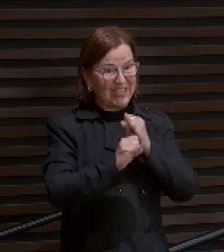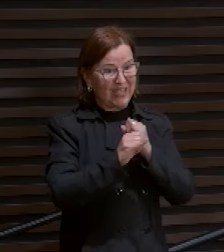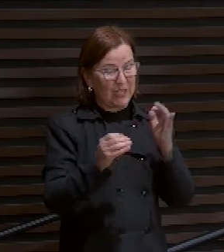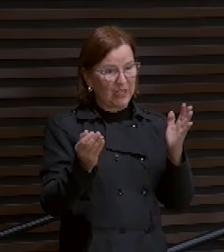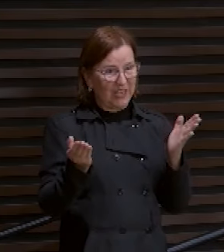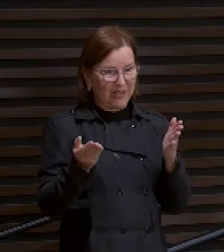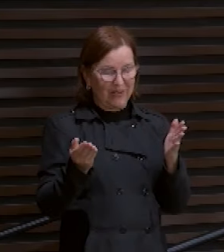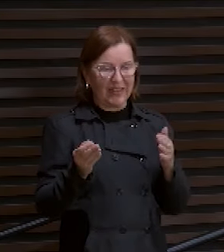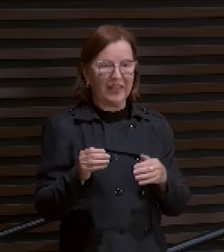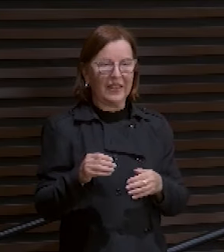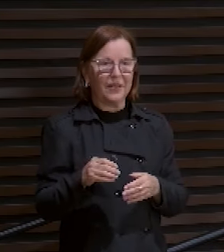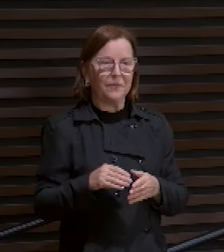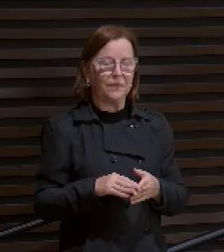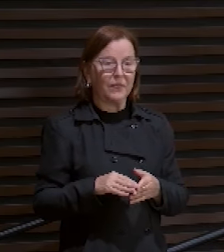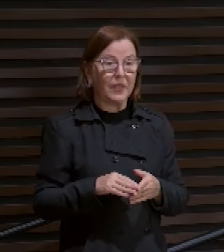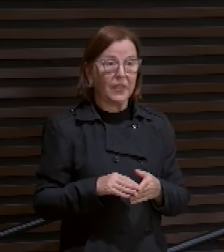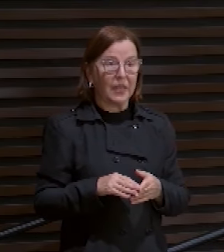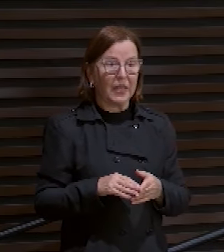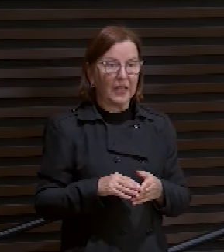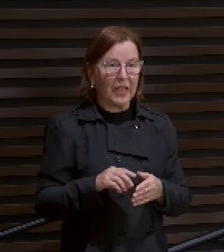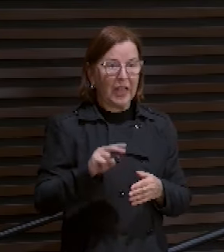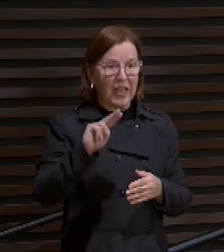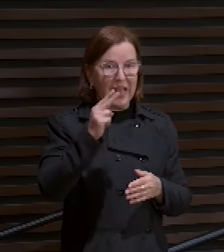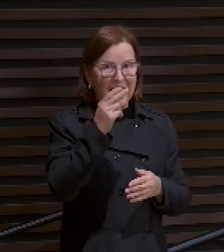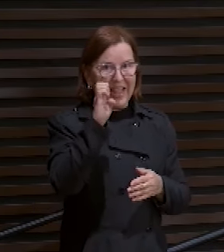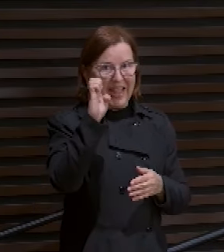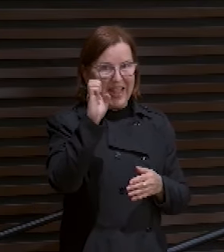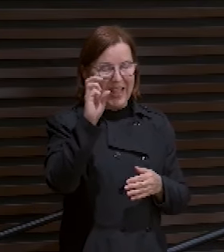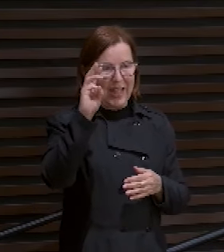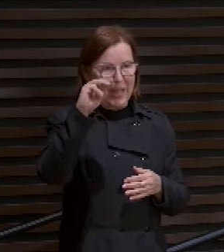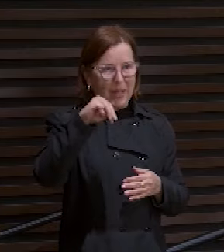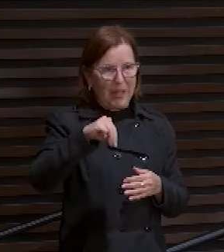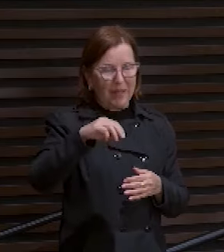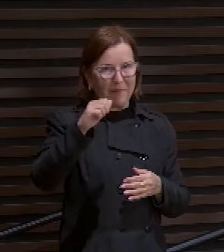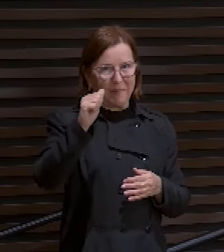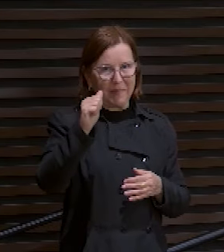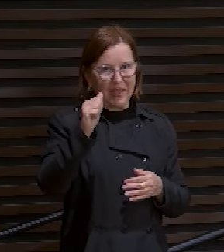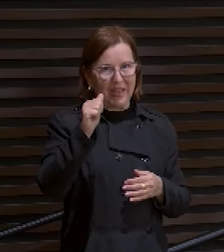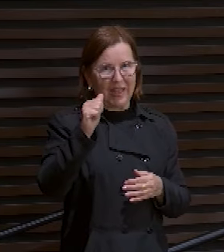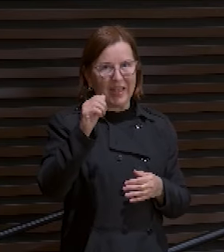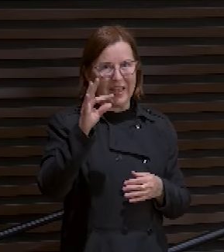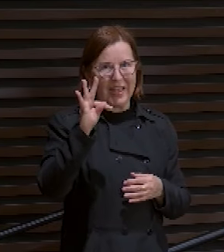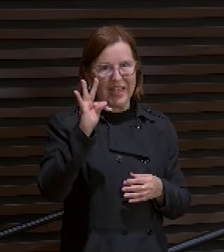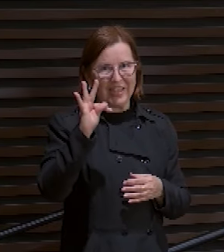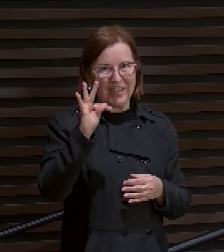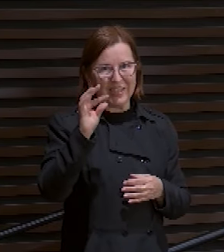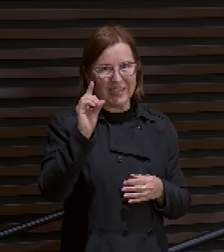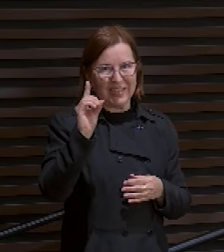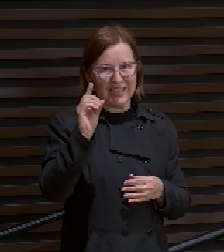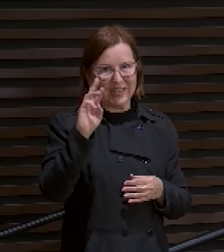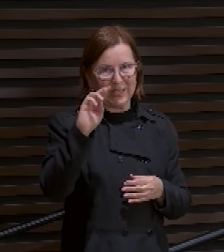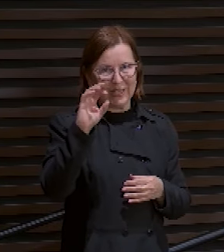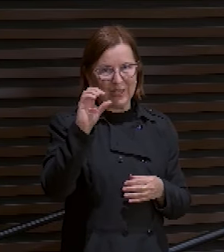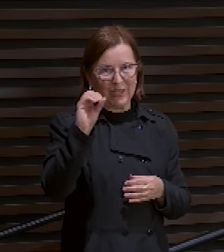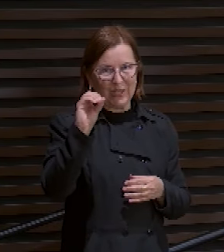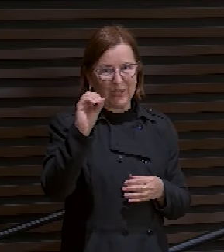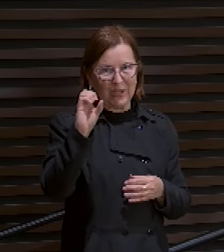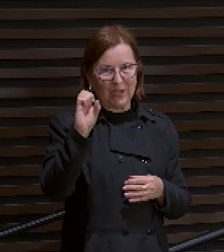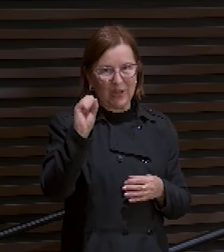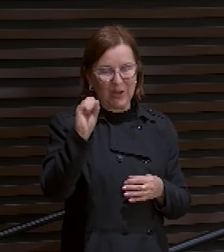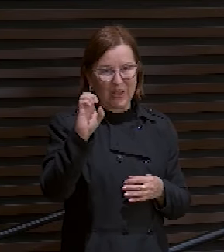hematidrose... Um dos fatores da hematidrose é emocional. Quando você passa por uma grande